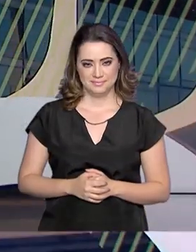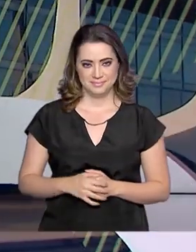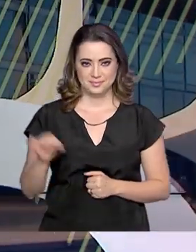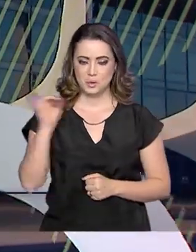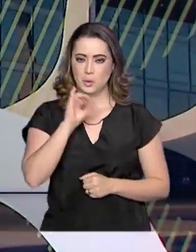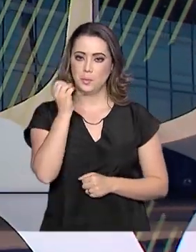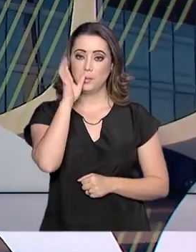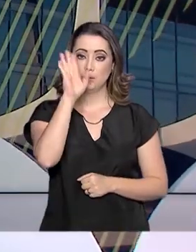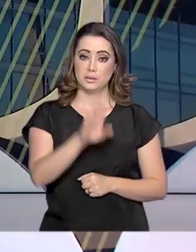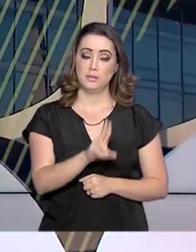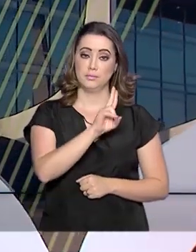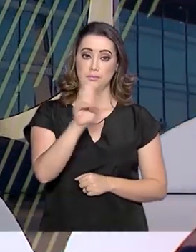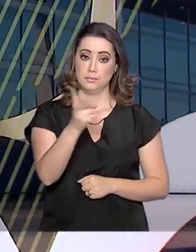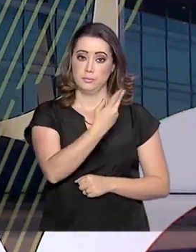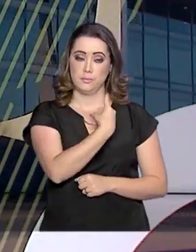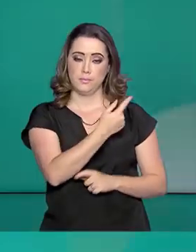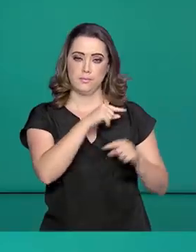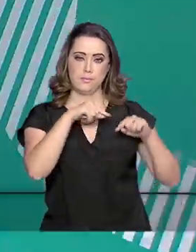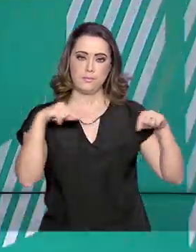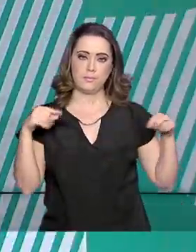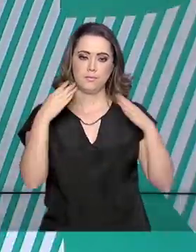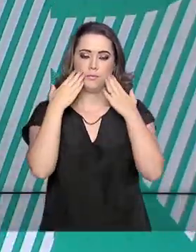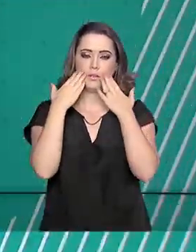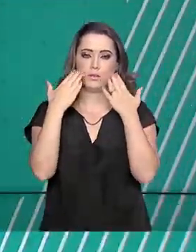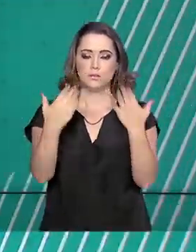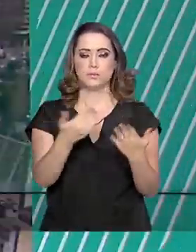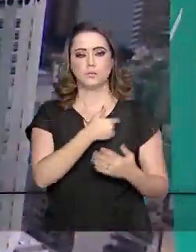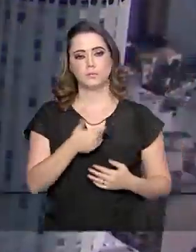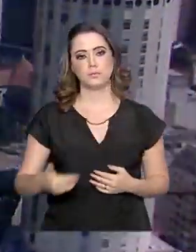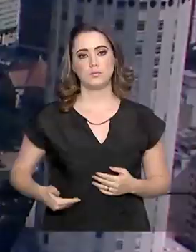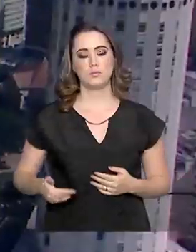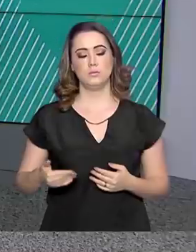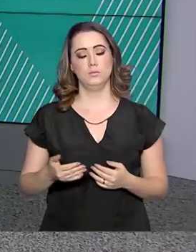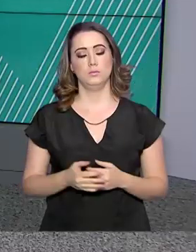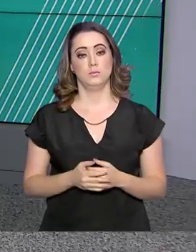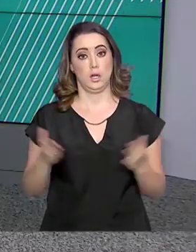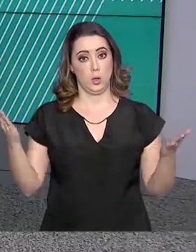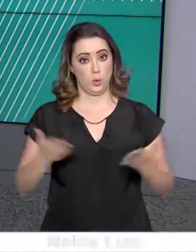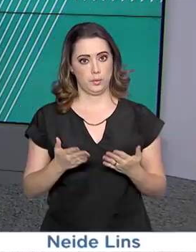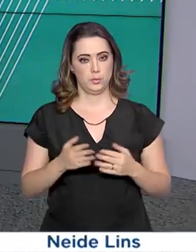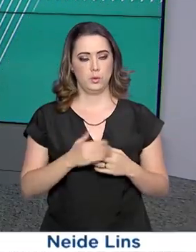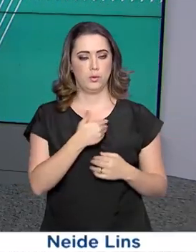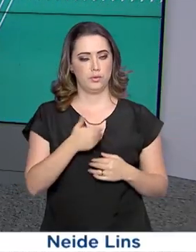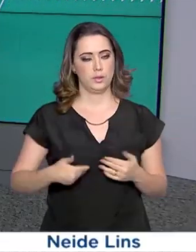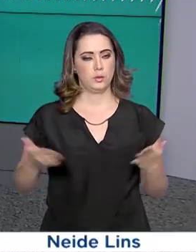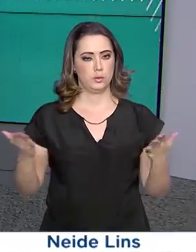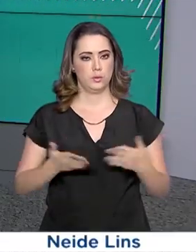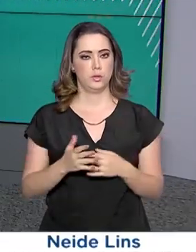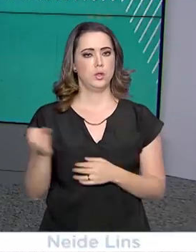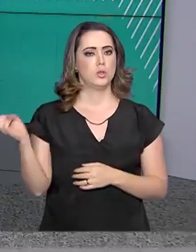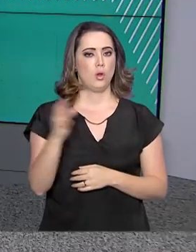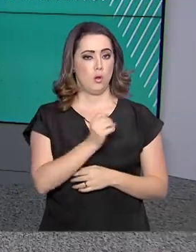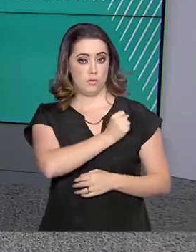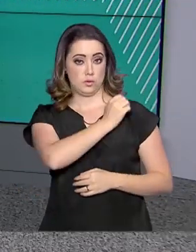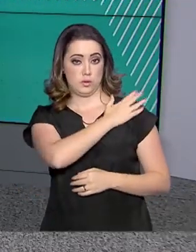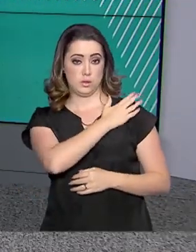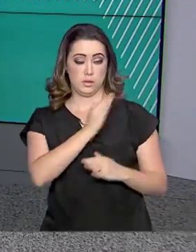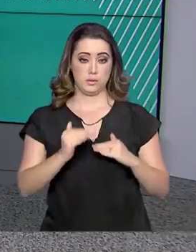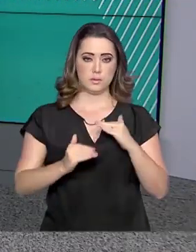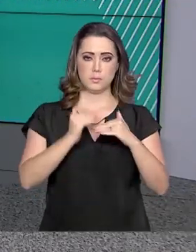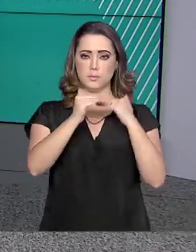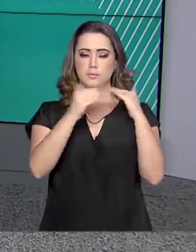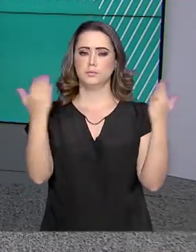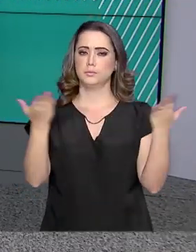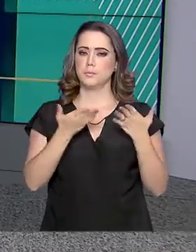Olá, boa tarde. Eu sou Roberto Camargo e estamos de volta com o Governo Agora. Novos oficiais generais foram promovidos